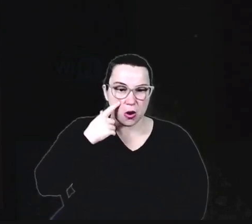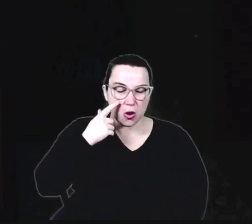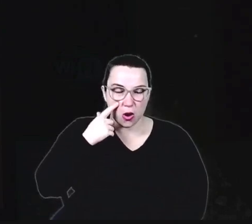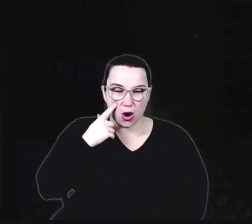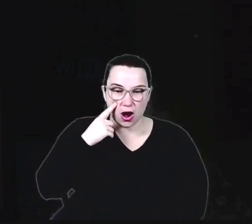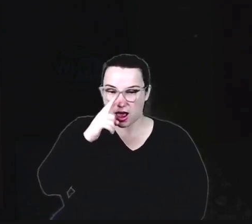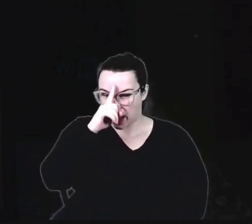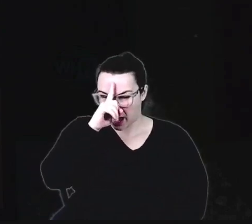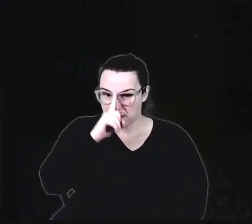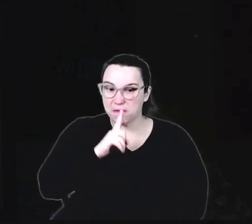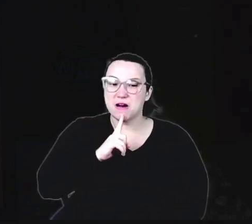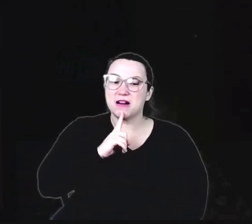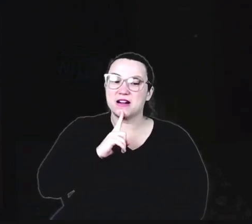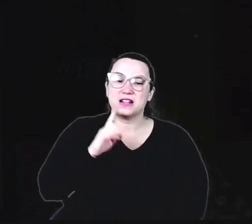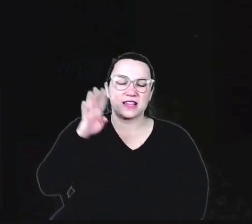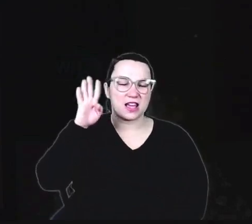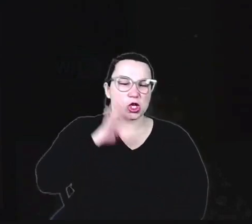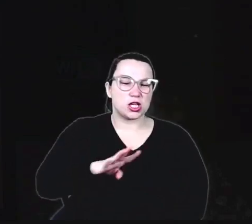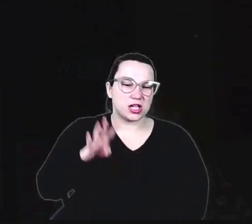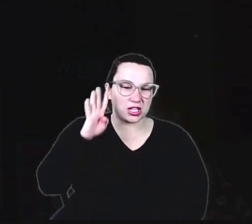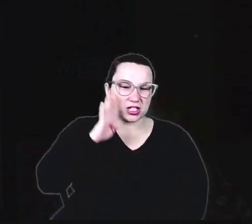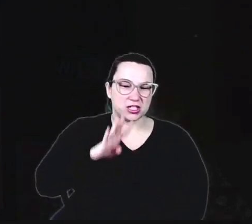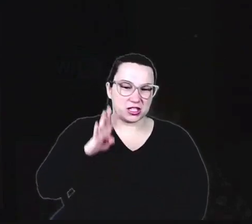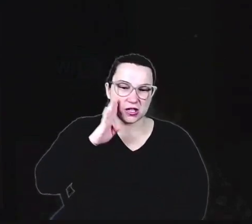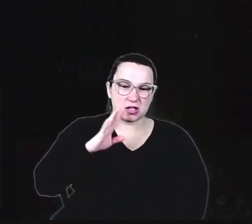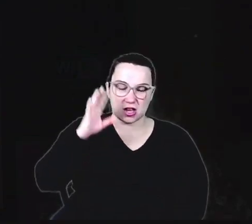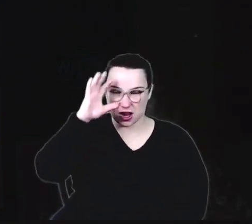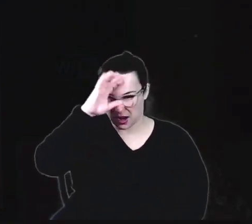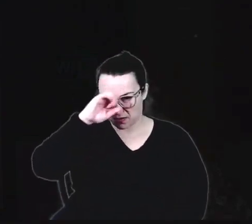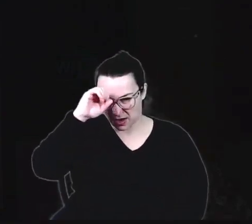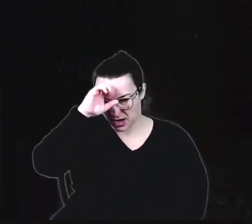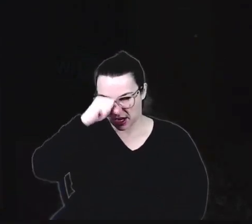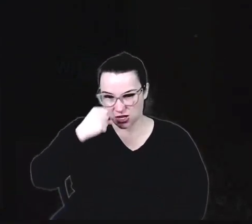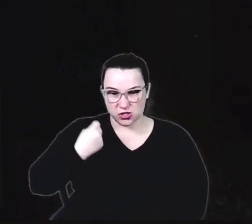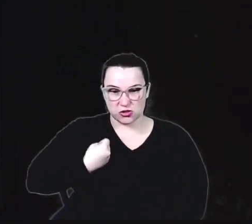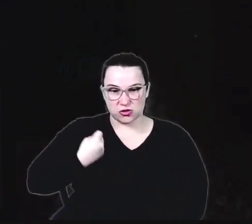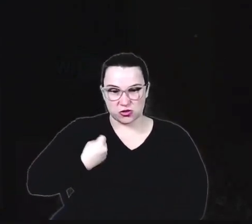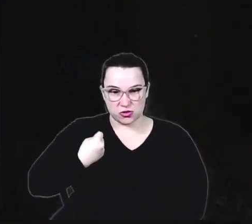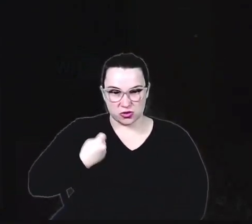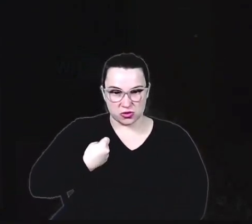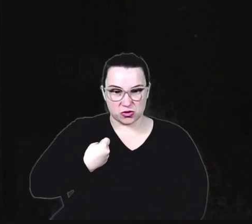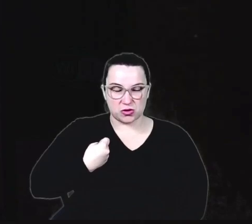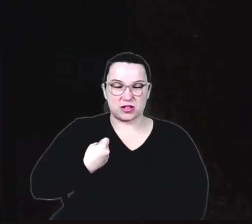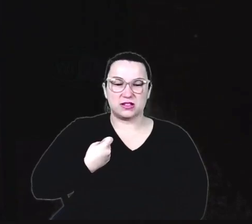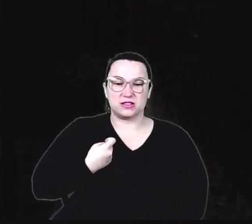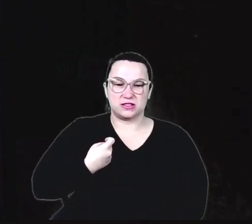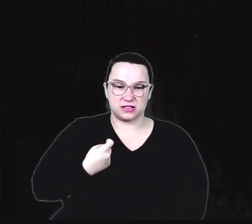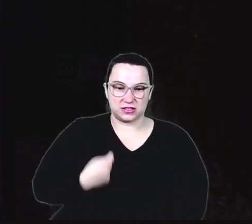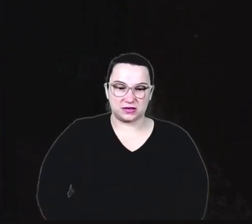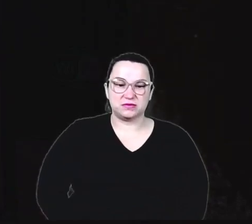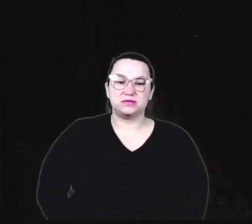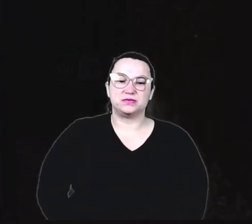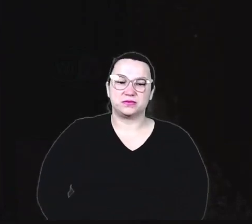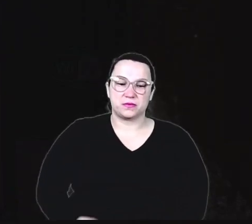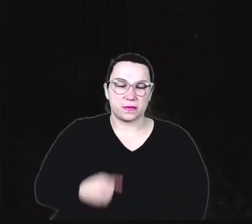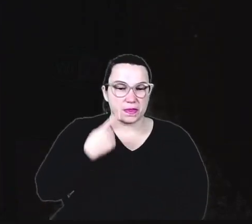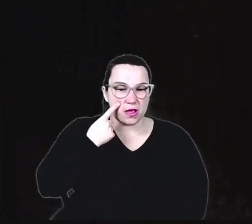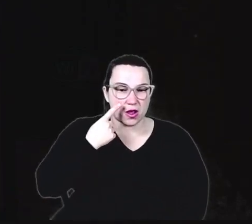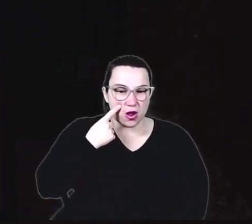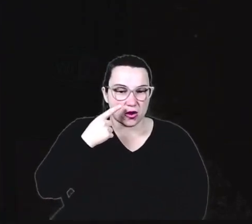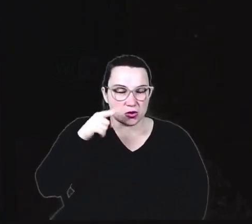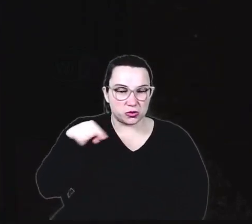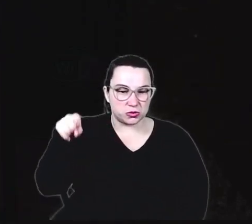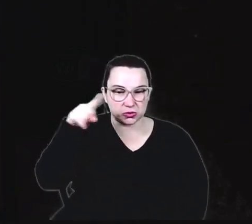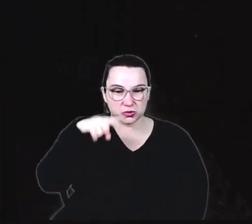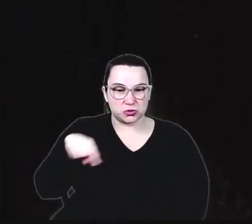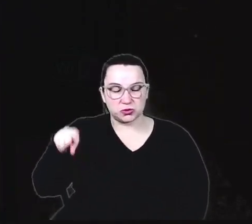Olha que incrível. Aprendendo os números, o caracol é feito na casa dela. E isso daqui para fazer um circuito com as